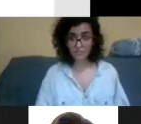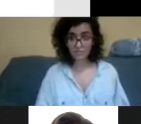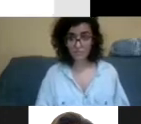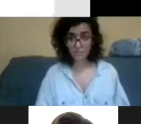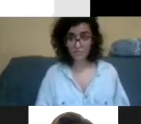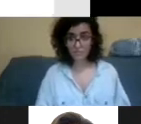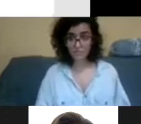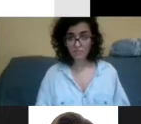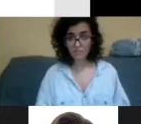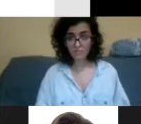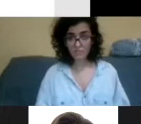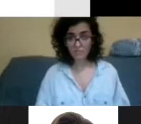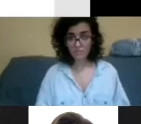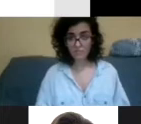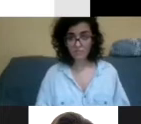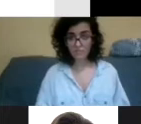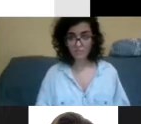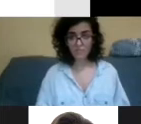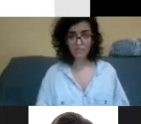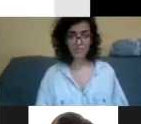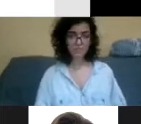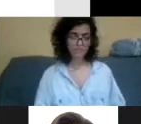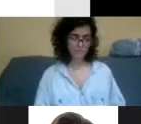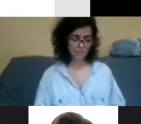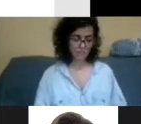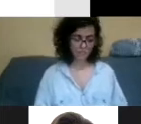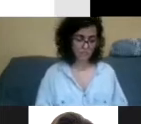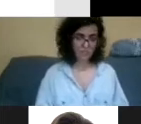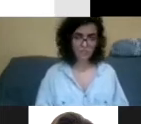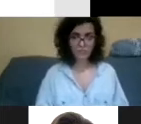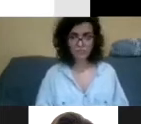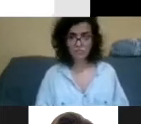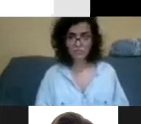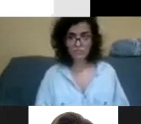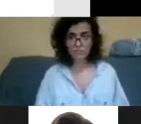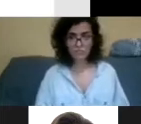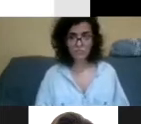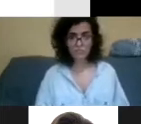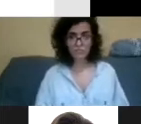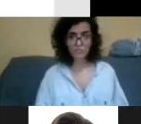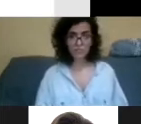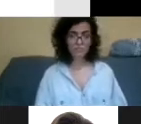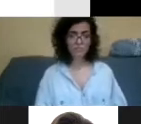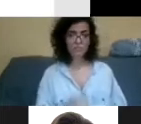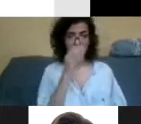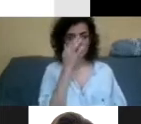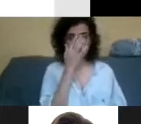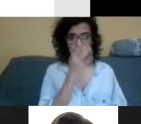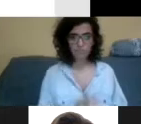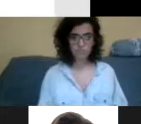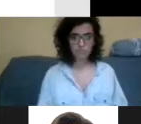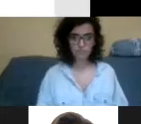e por que que ela é tão importante? Porque quanto mais as pessoas são motivadas a ler por si próprias, elas se sentem mais